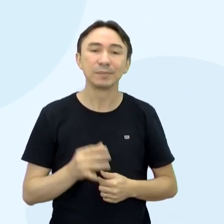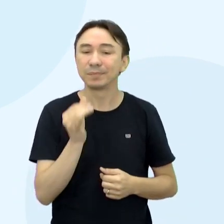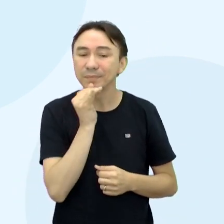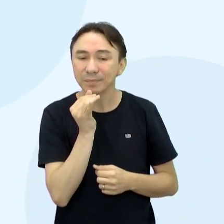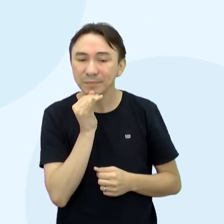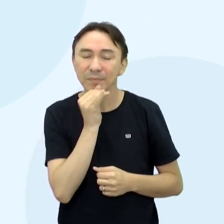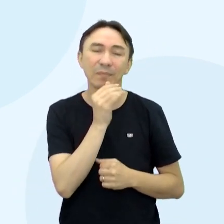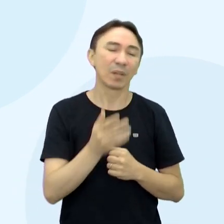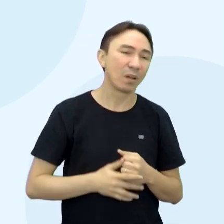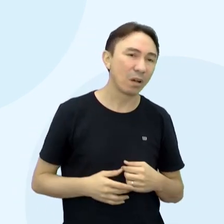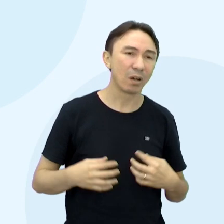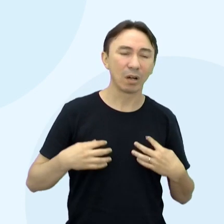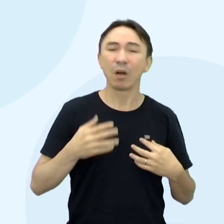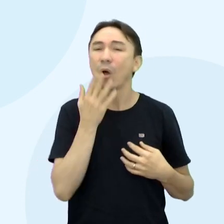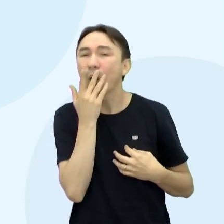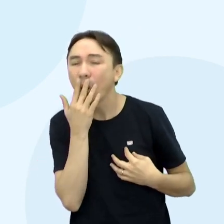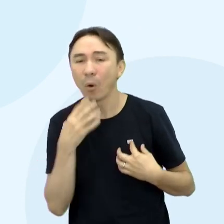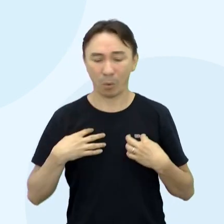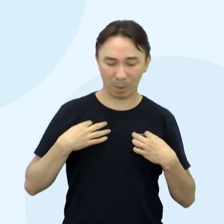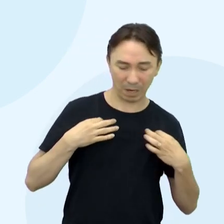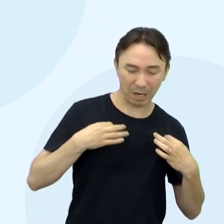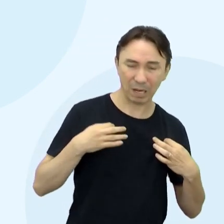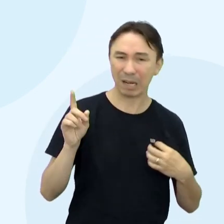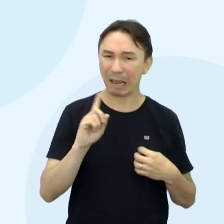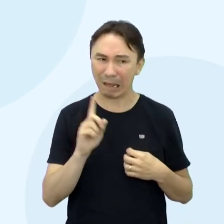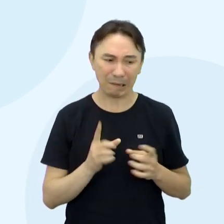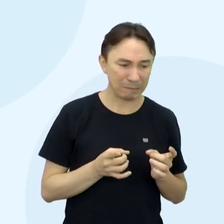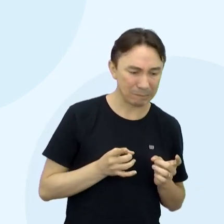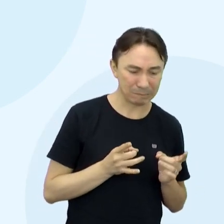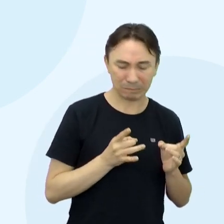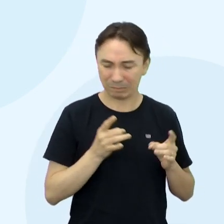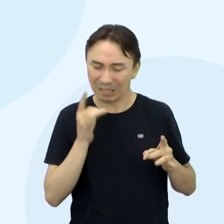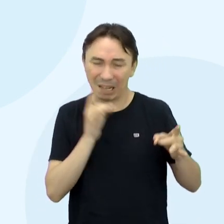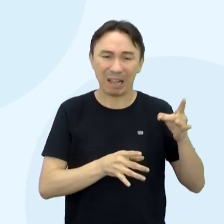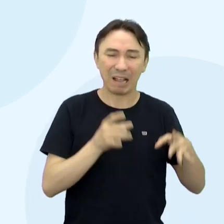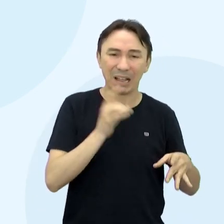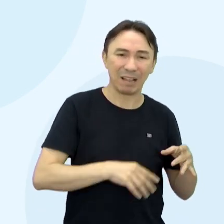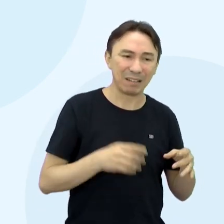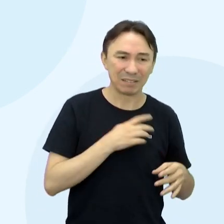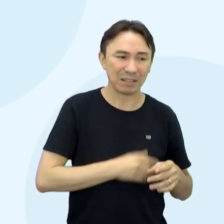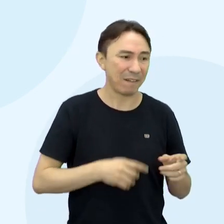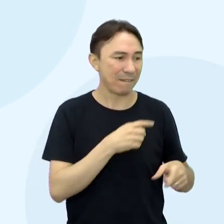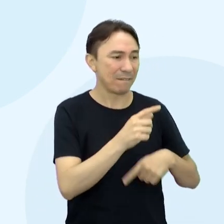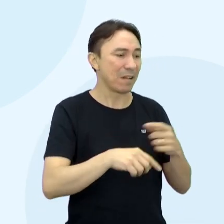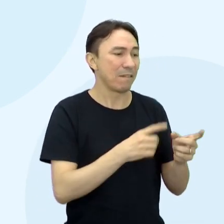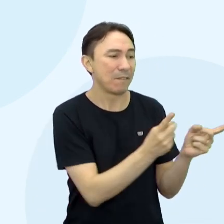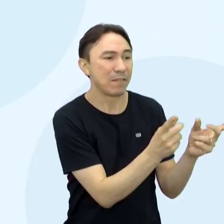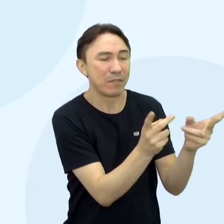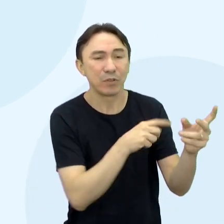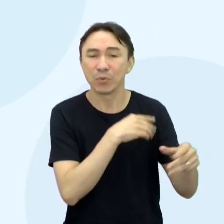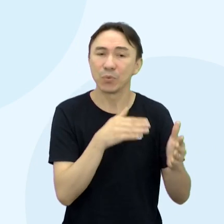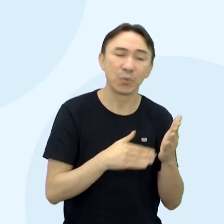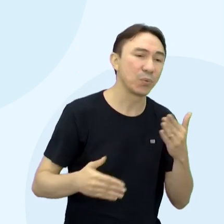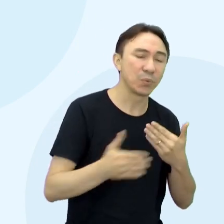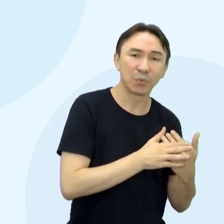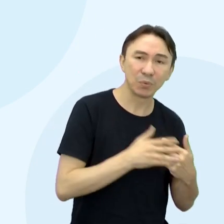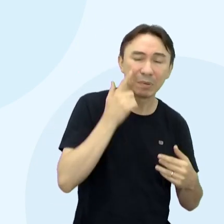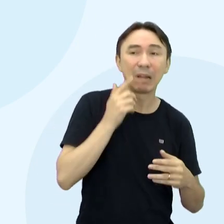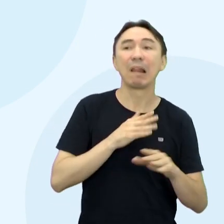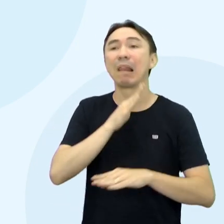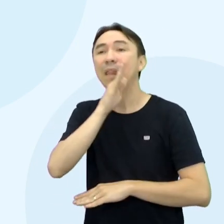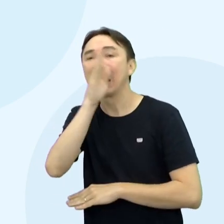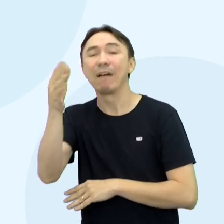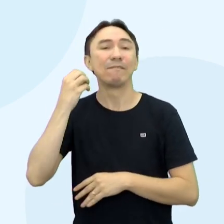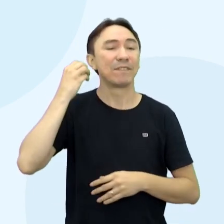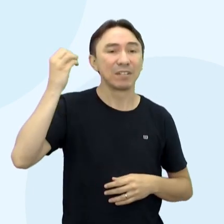Usar certa cor Vender tudo para viajar para o outro lado do mundo E acompanhar uma vitória ou derrota do seu time Zombar da cara